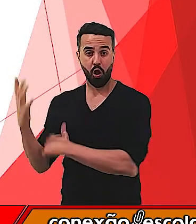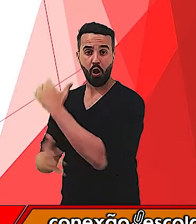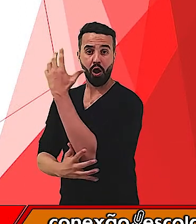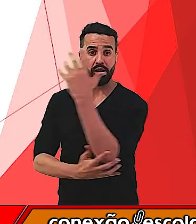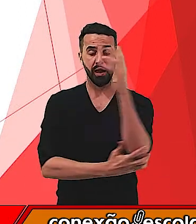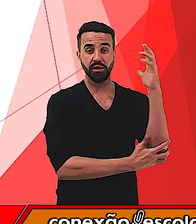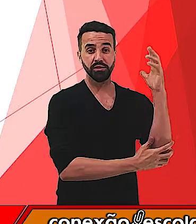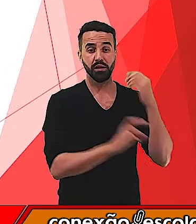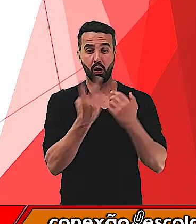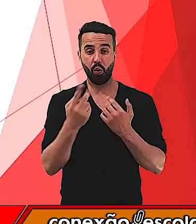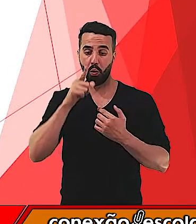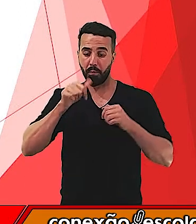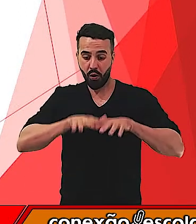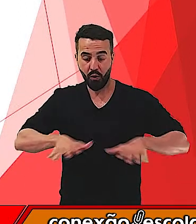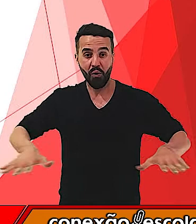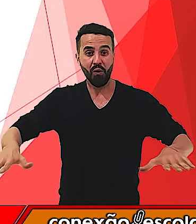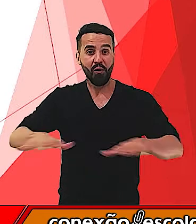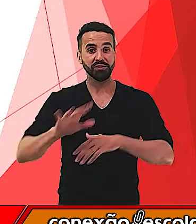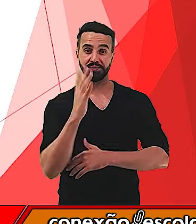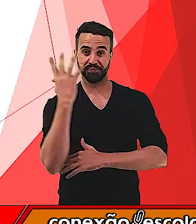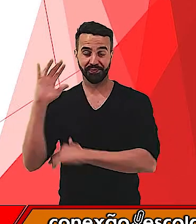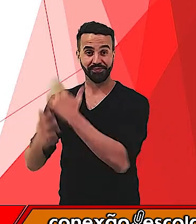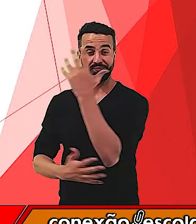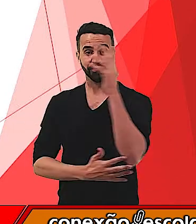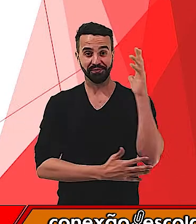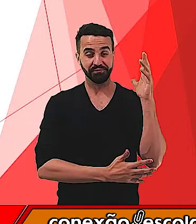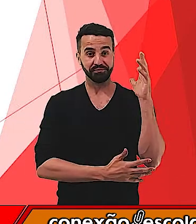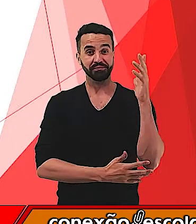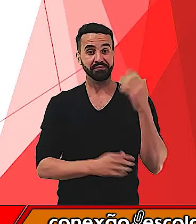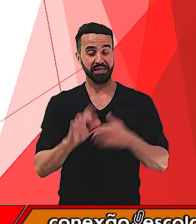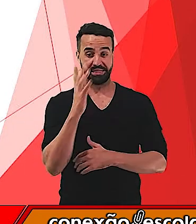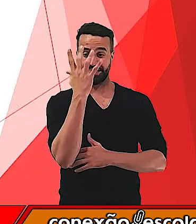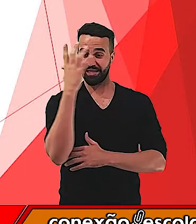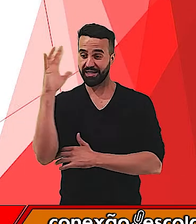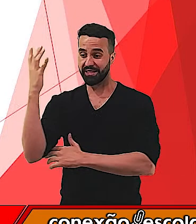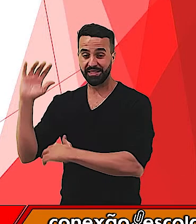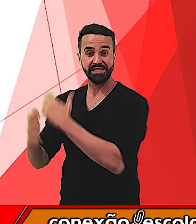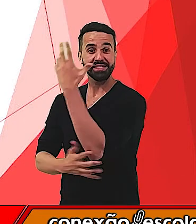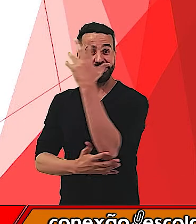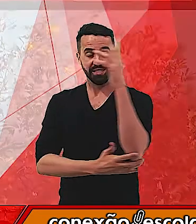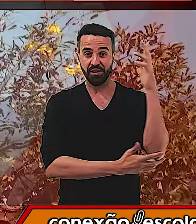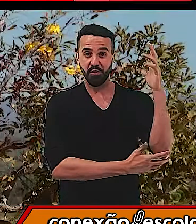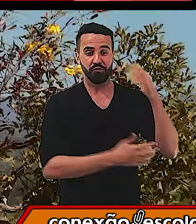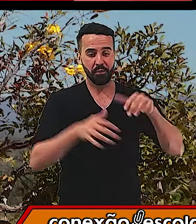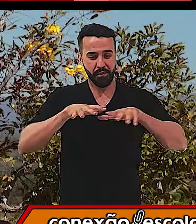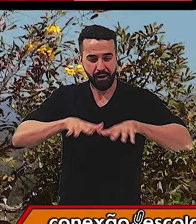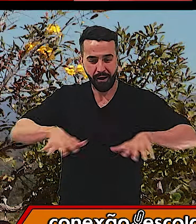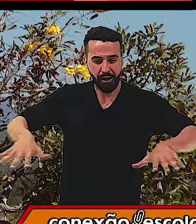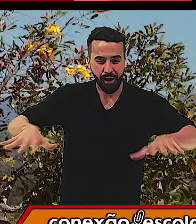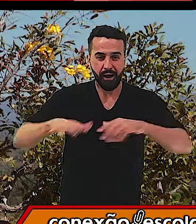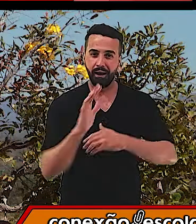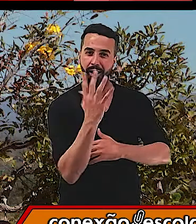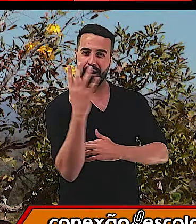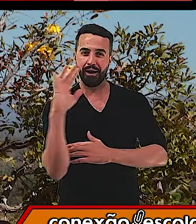ou bosque. Silva significa selva, floresta ou bosque. Tá bom? Nós